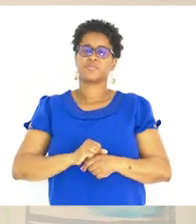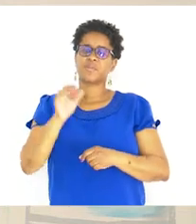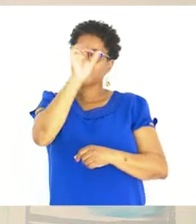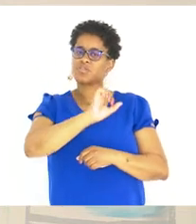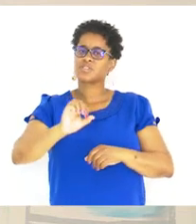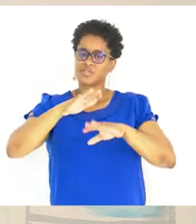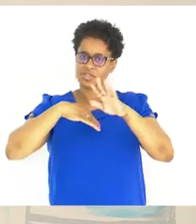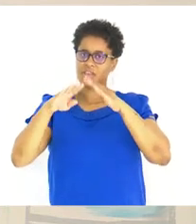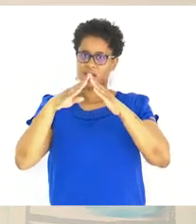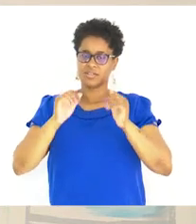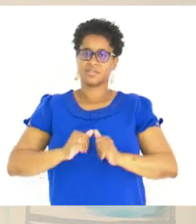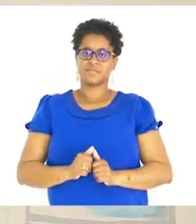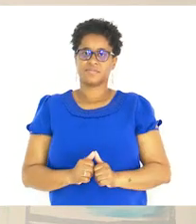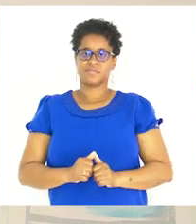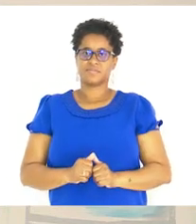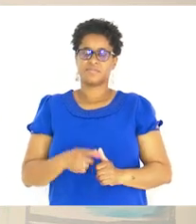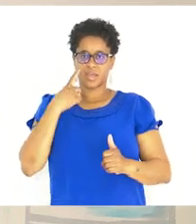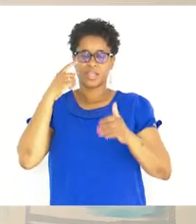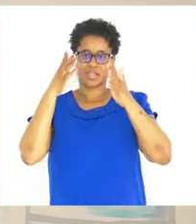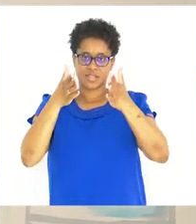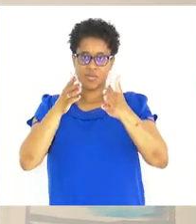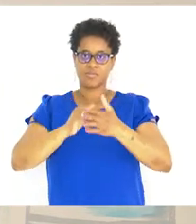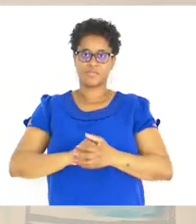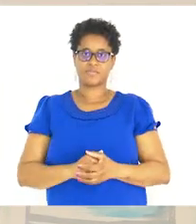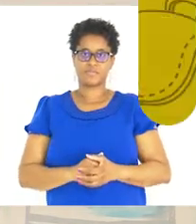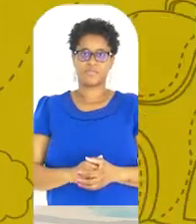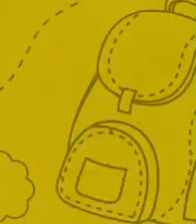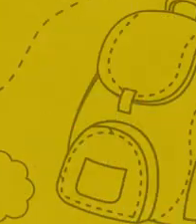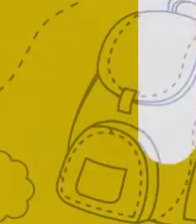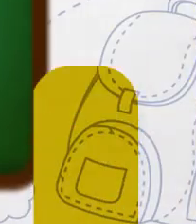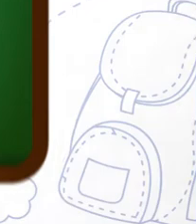Para praticarem Em casa Presta bem Atenção